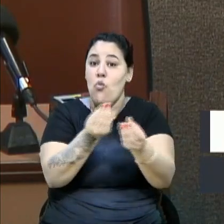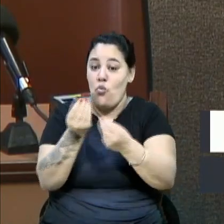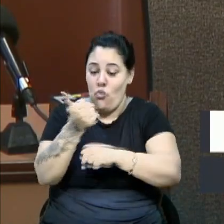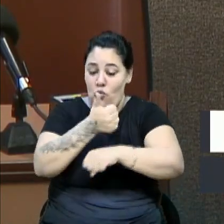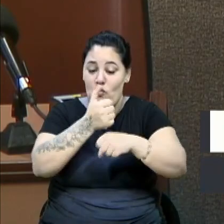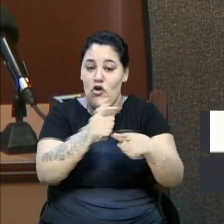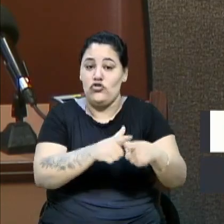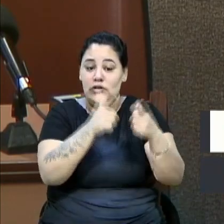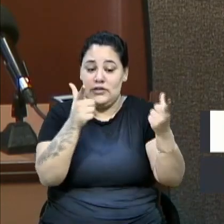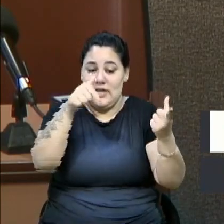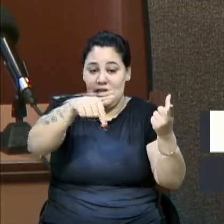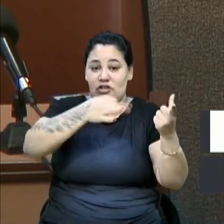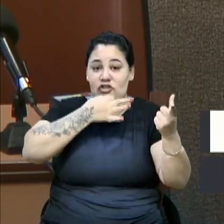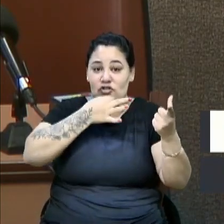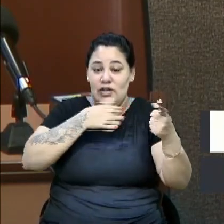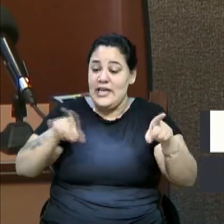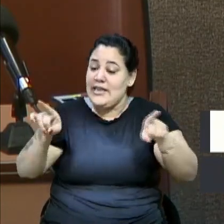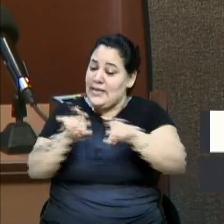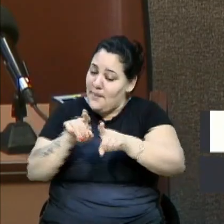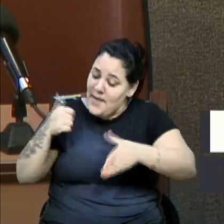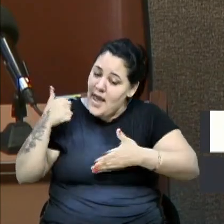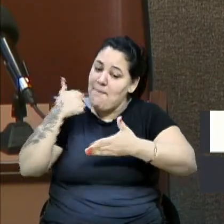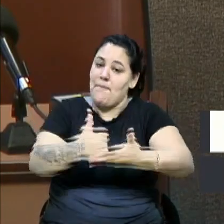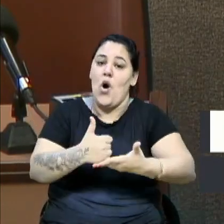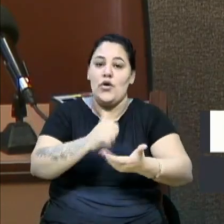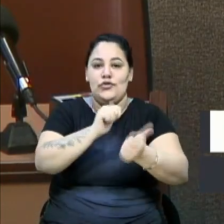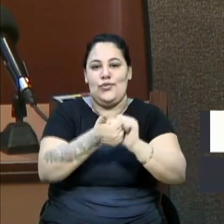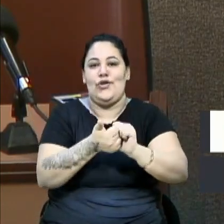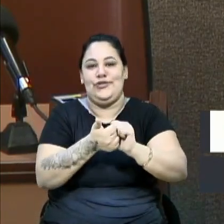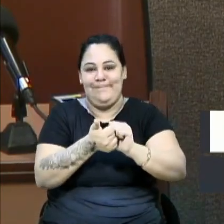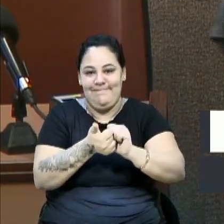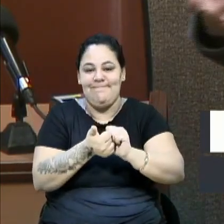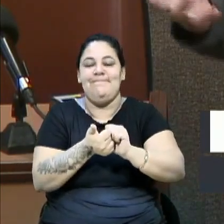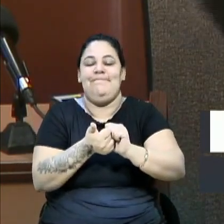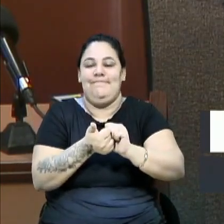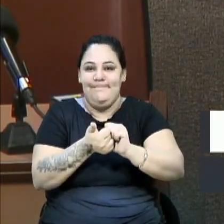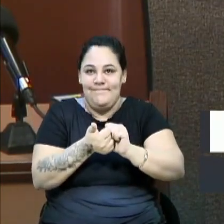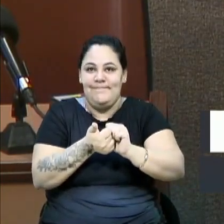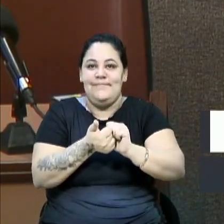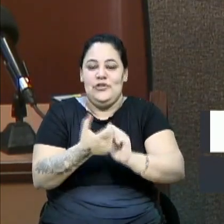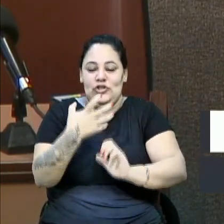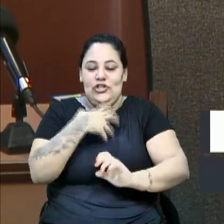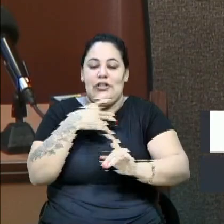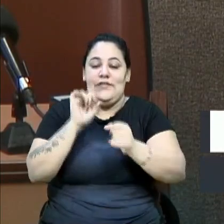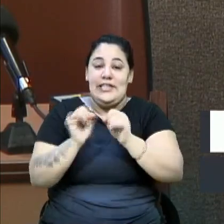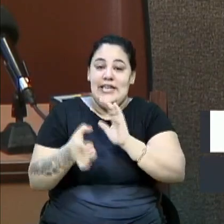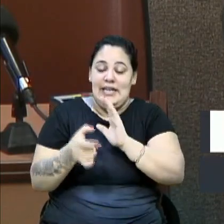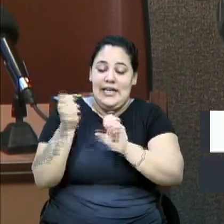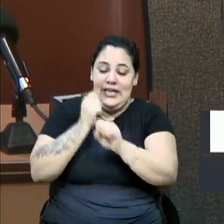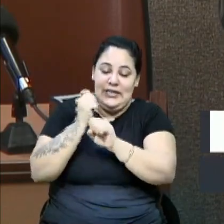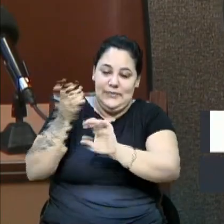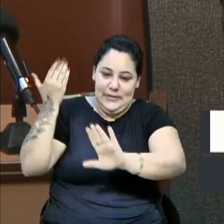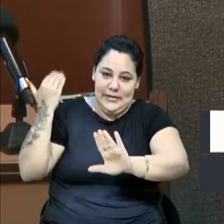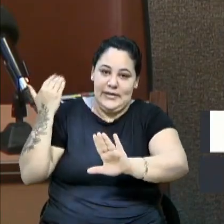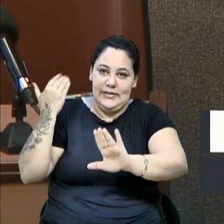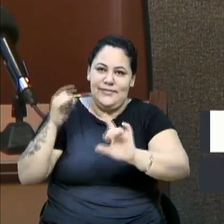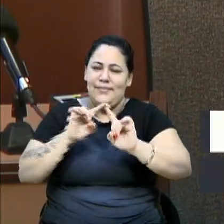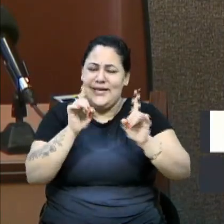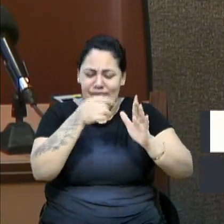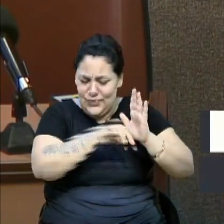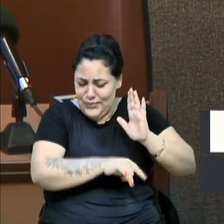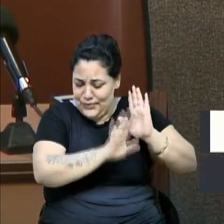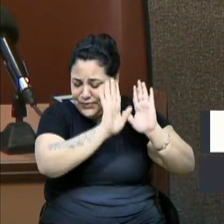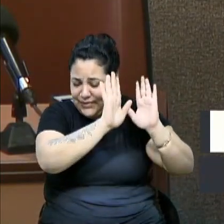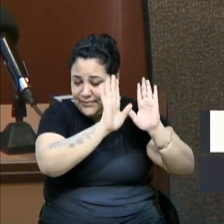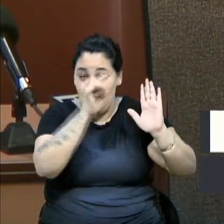que também apoiam o esporte da maneira com que ele era feito antes, mas nem vamos se ater a isso,